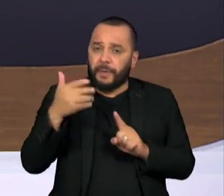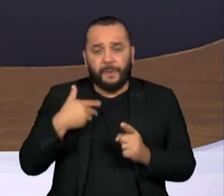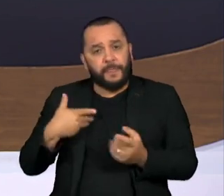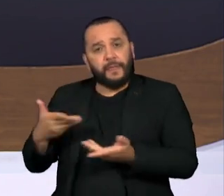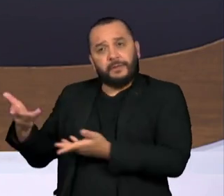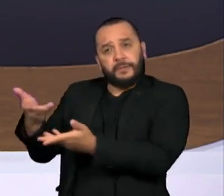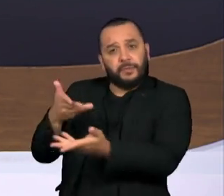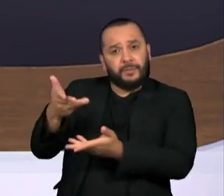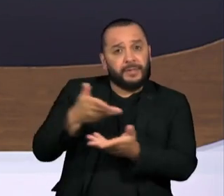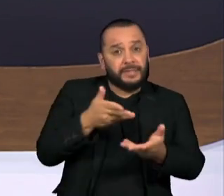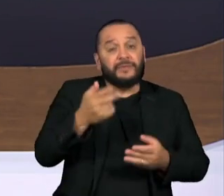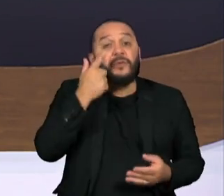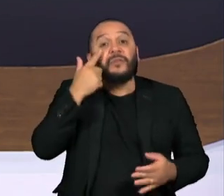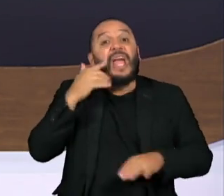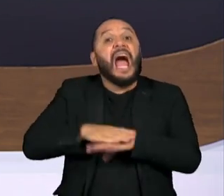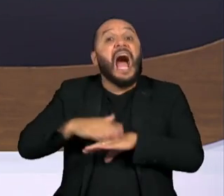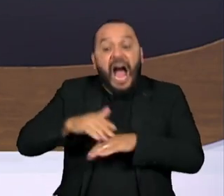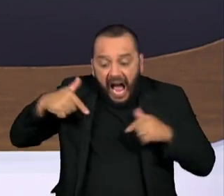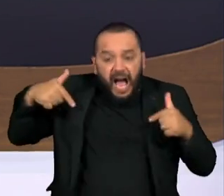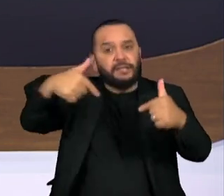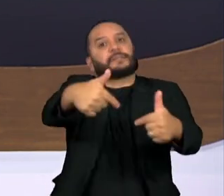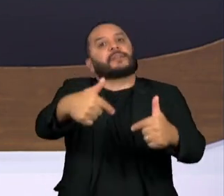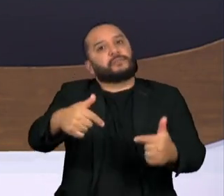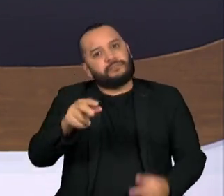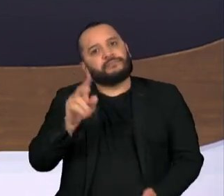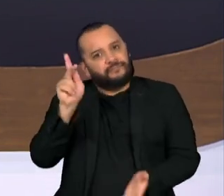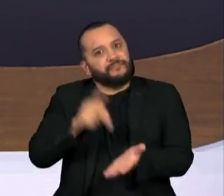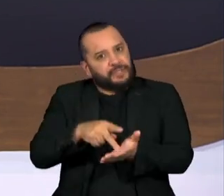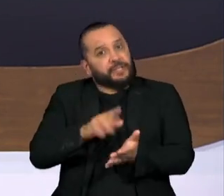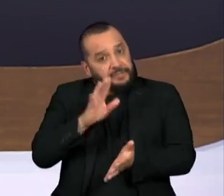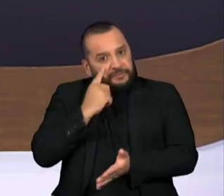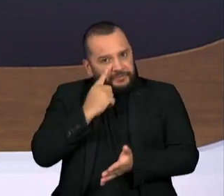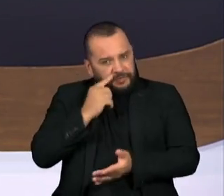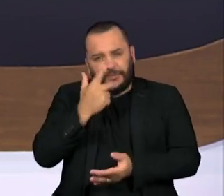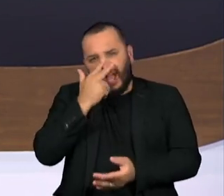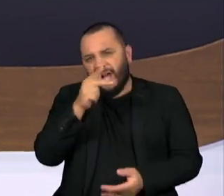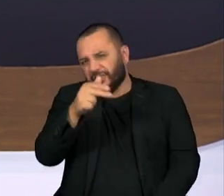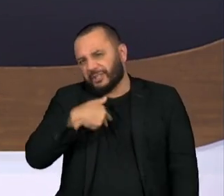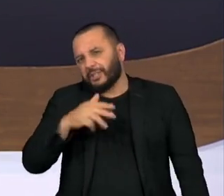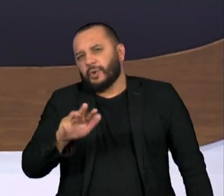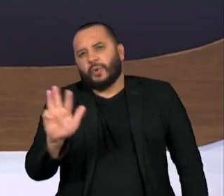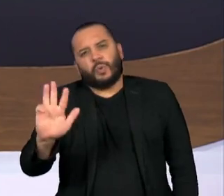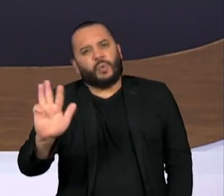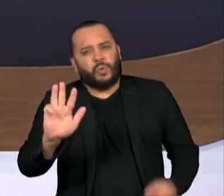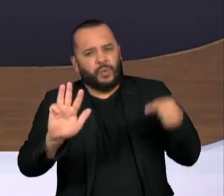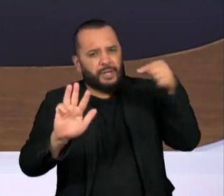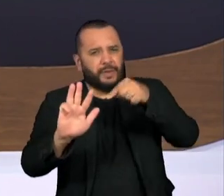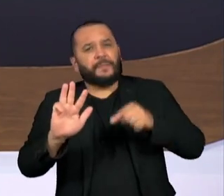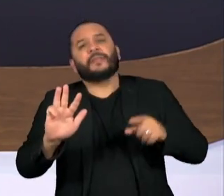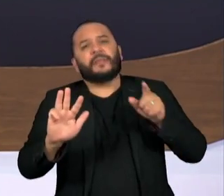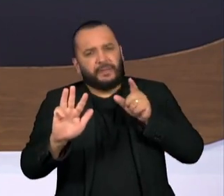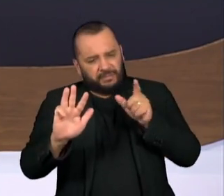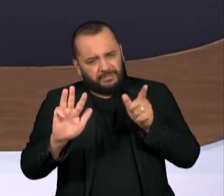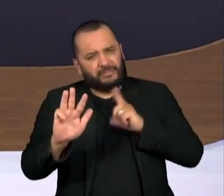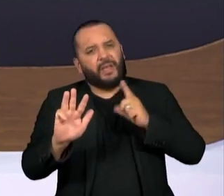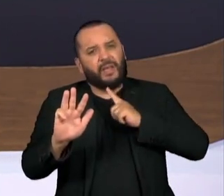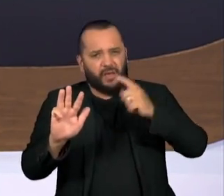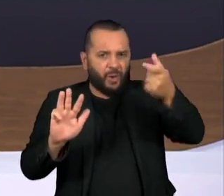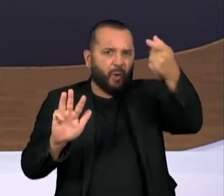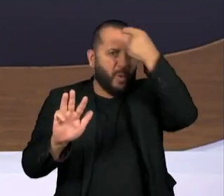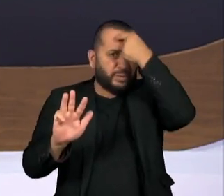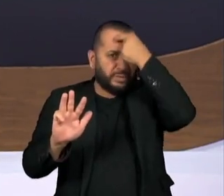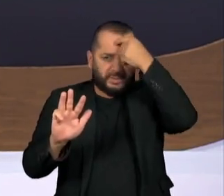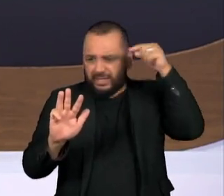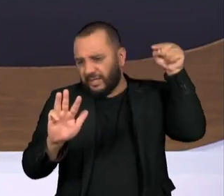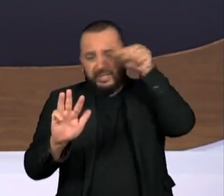A gente não viu se na hora do vamos ver vai ser exatamente isso. Mas você acha que o Lula tem consciência de que o Brasil que ele vai governar é